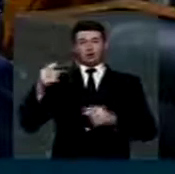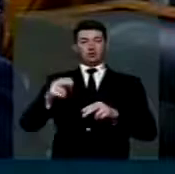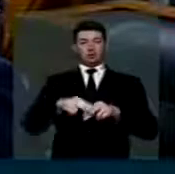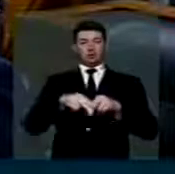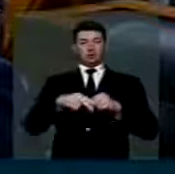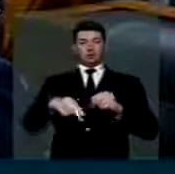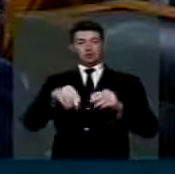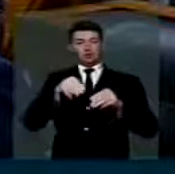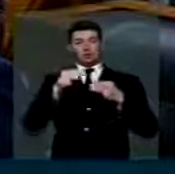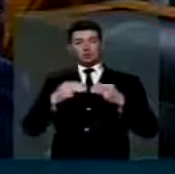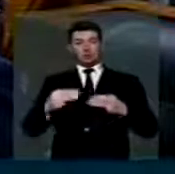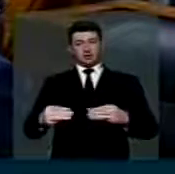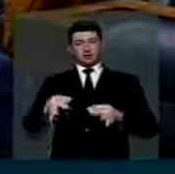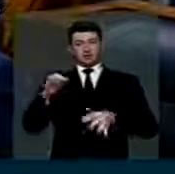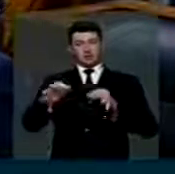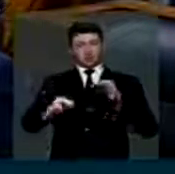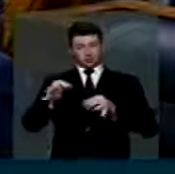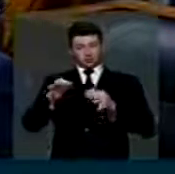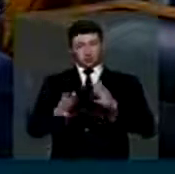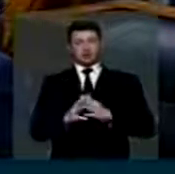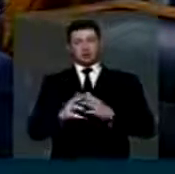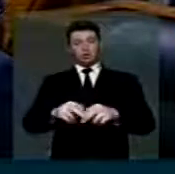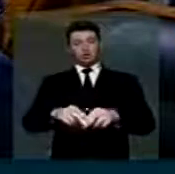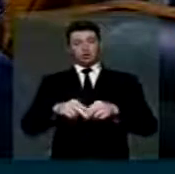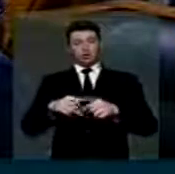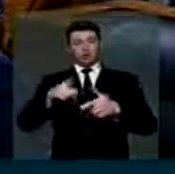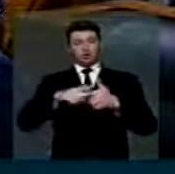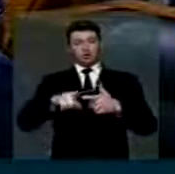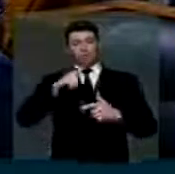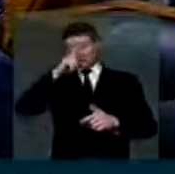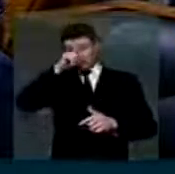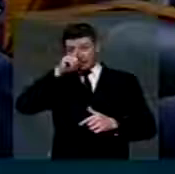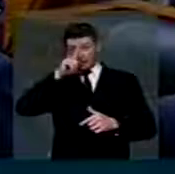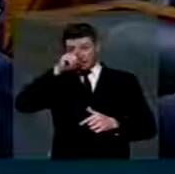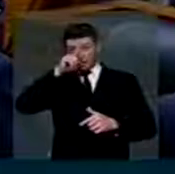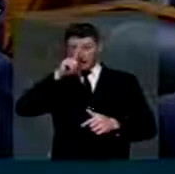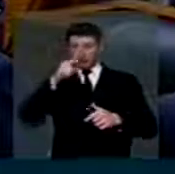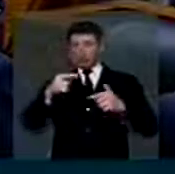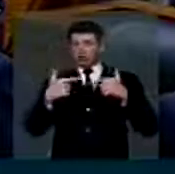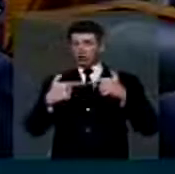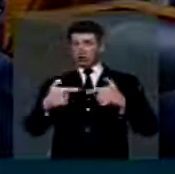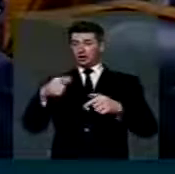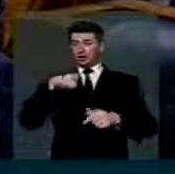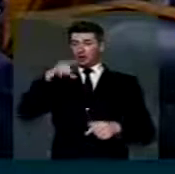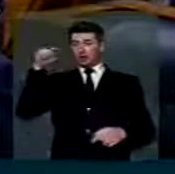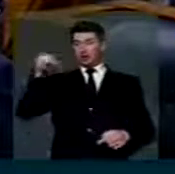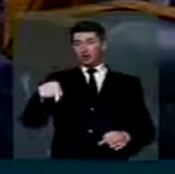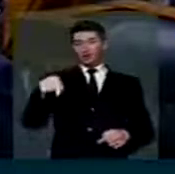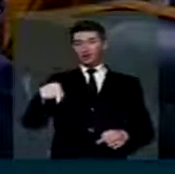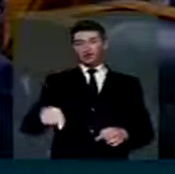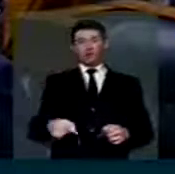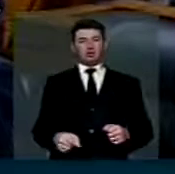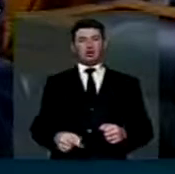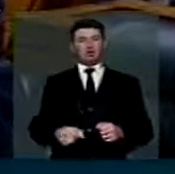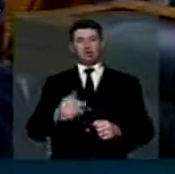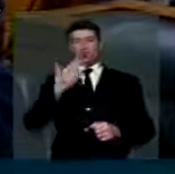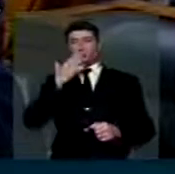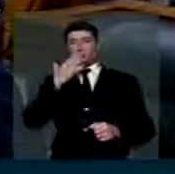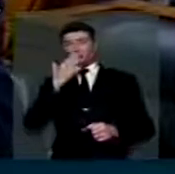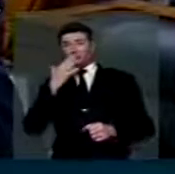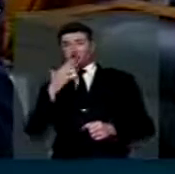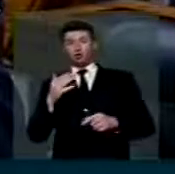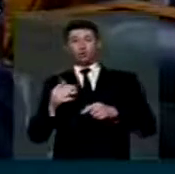Ministério do Estado da Justiça com relação ao gravíssimo conflito que polariza índios e